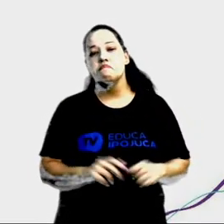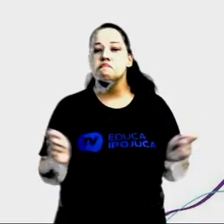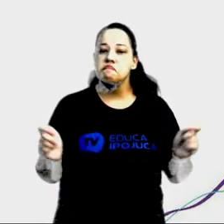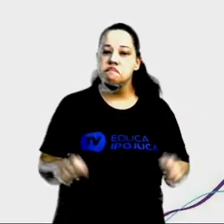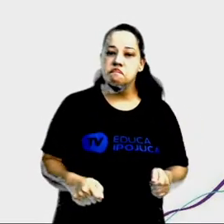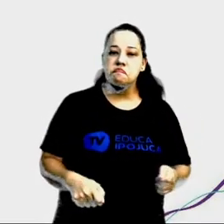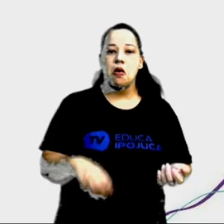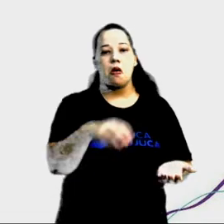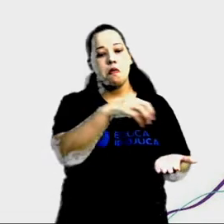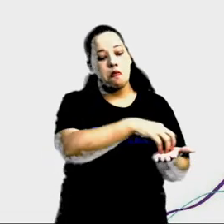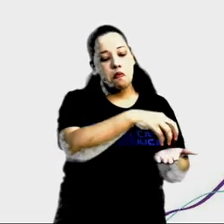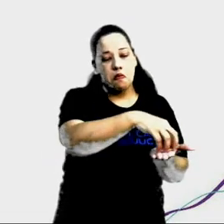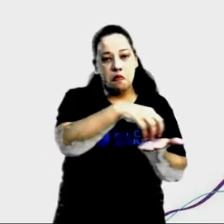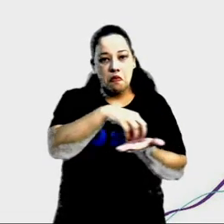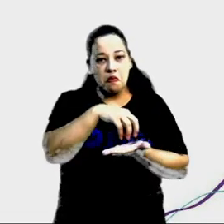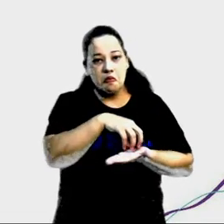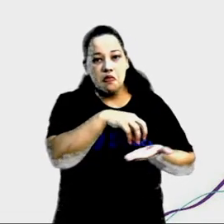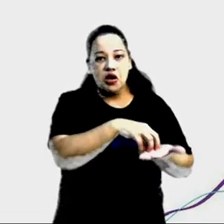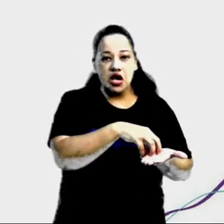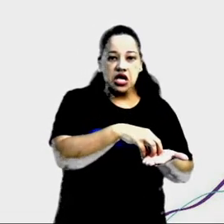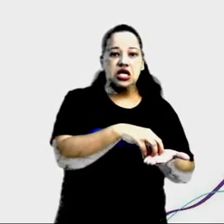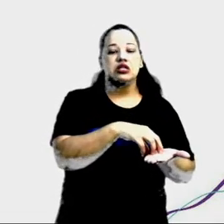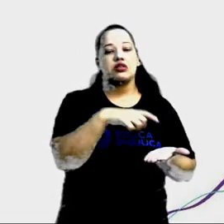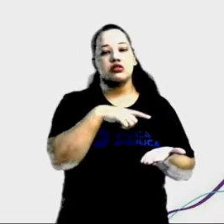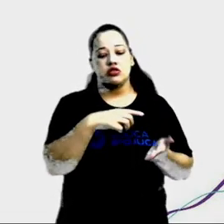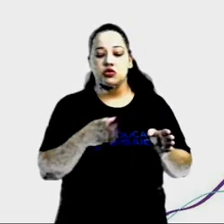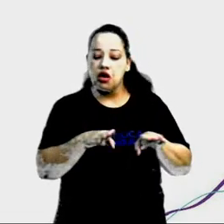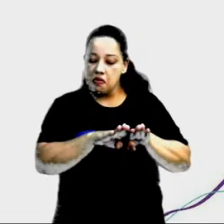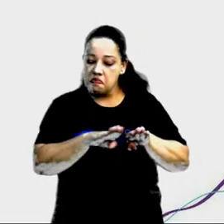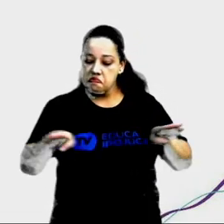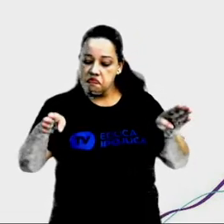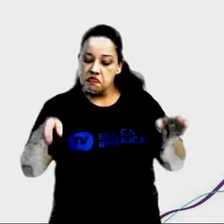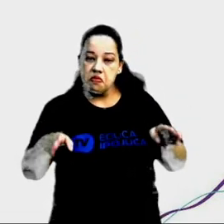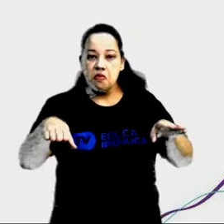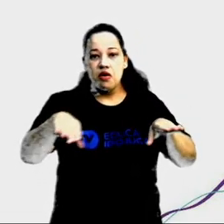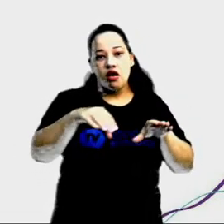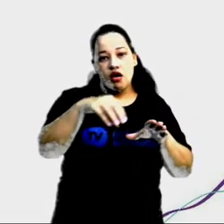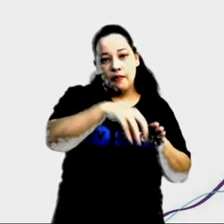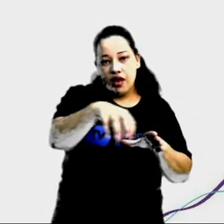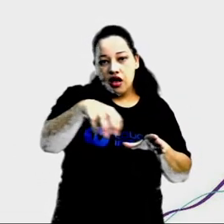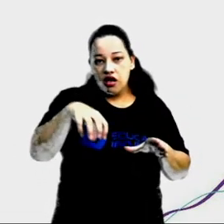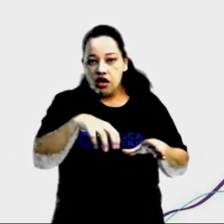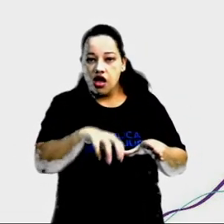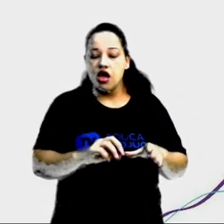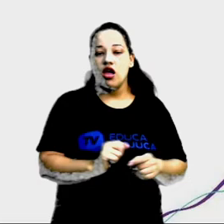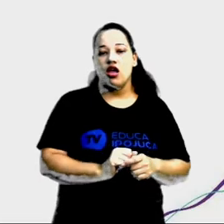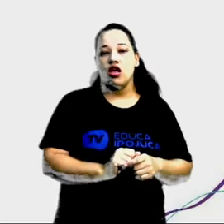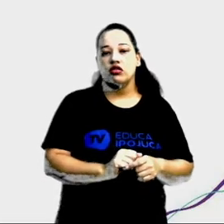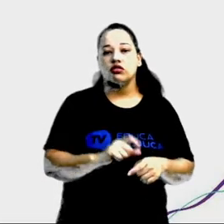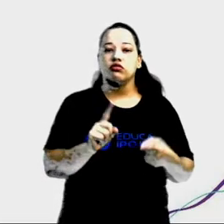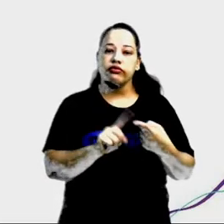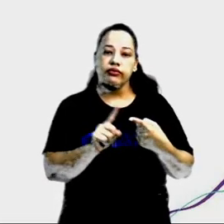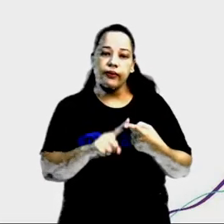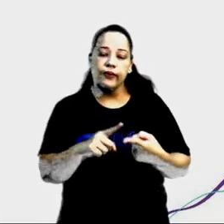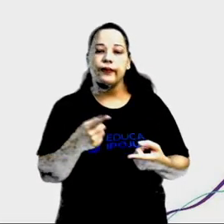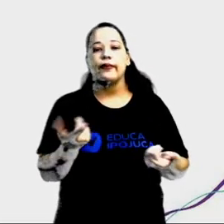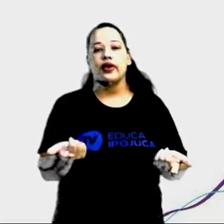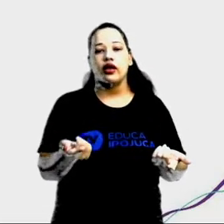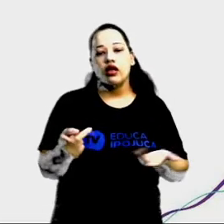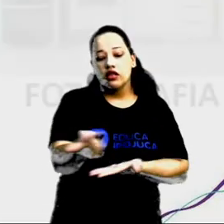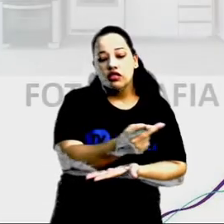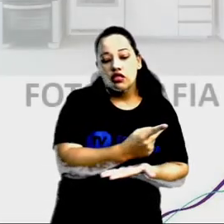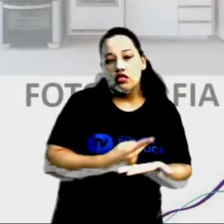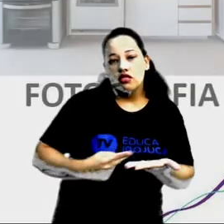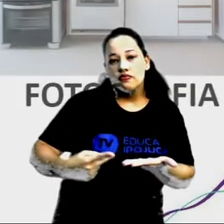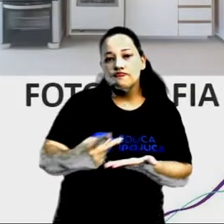bloquinhos, com maquetes, com planta fazendo aquele desenho.